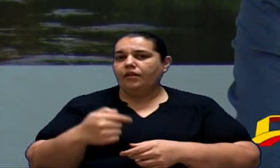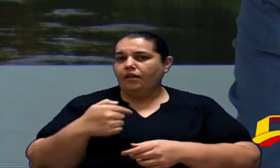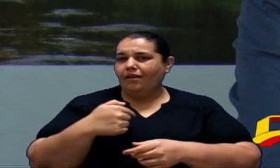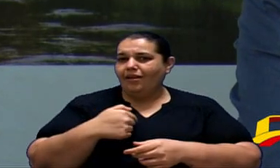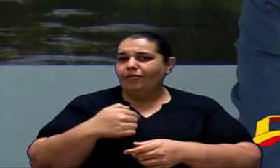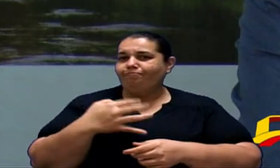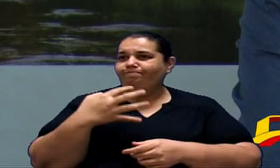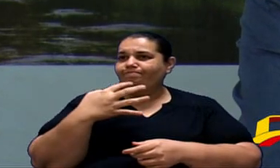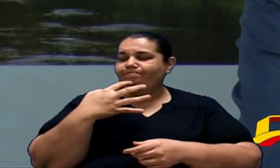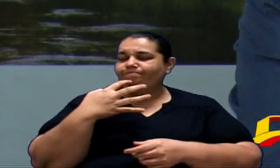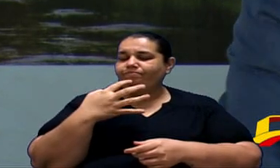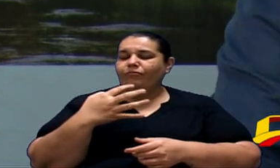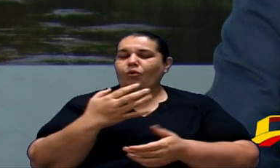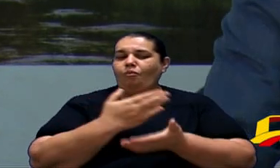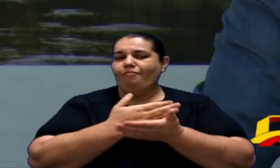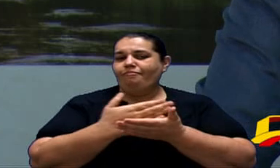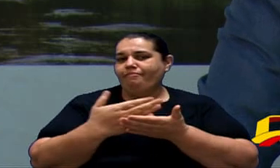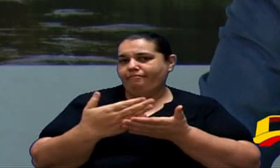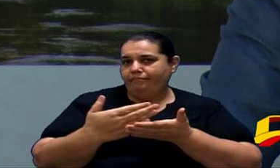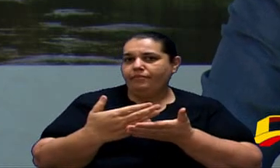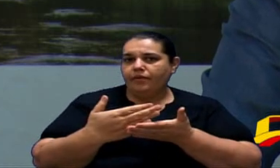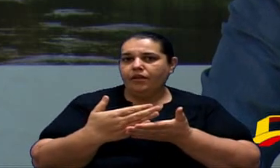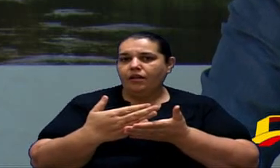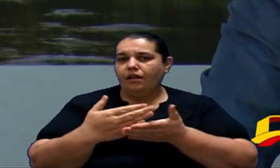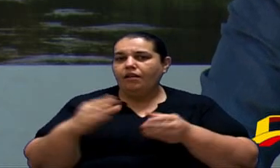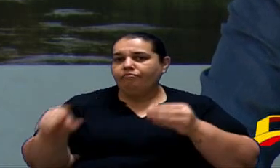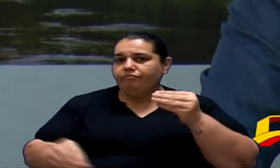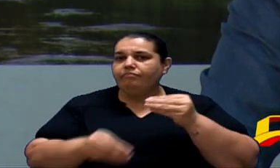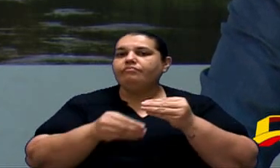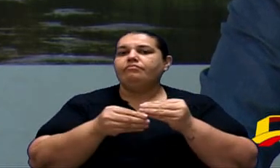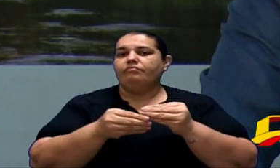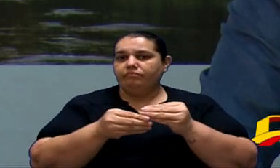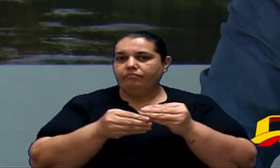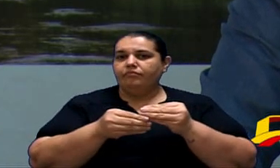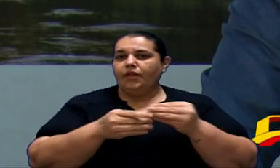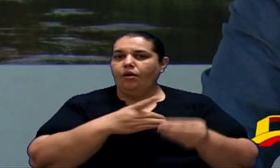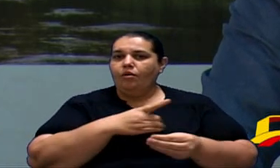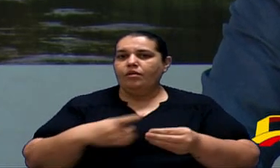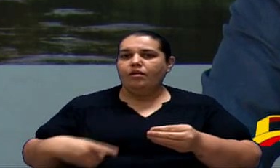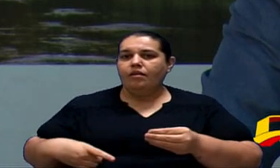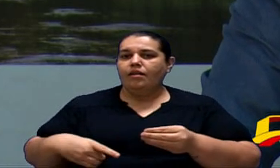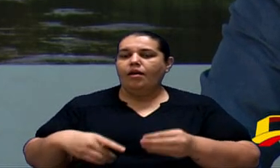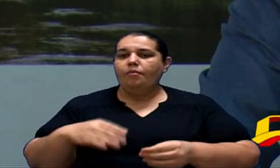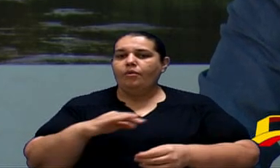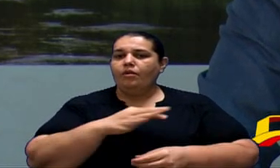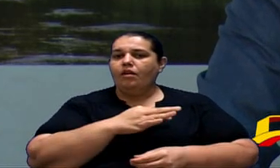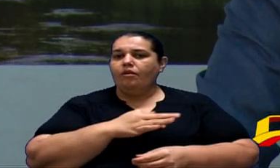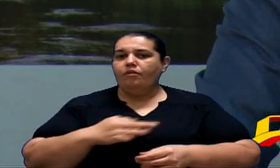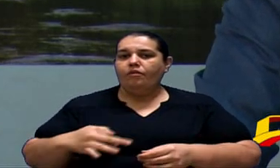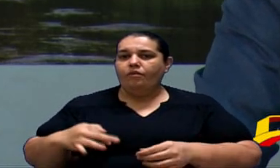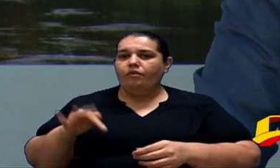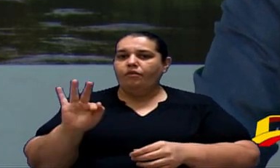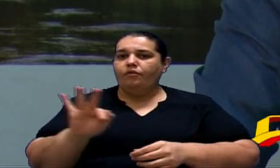tomei o conhecimento Da emenda Do Deputado federal Kim